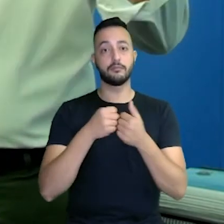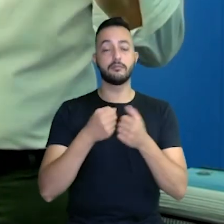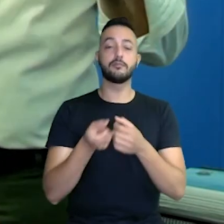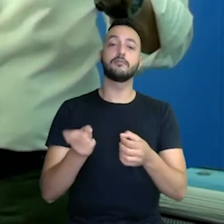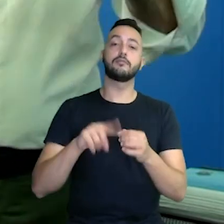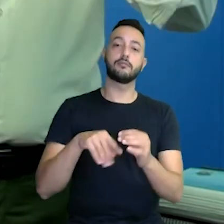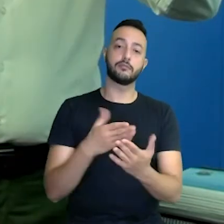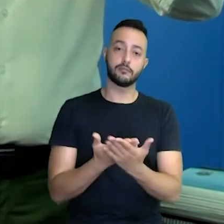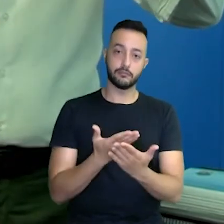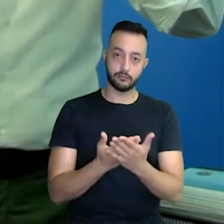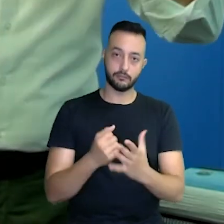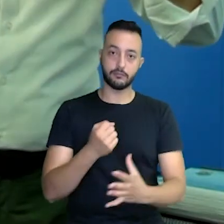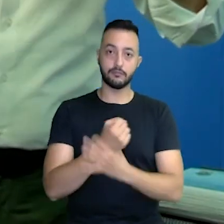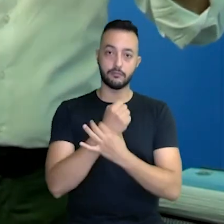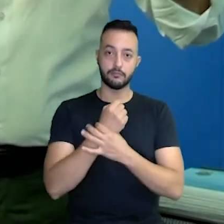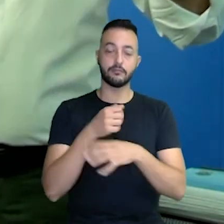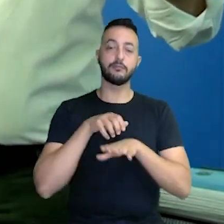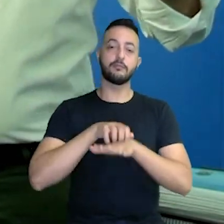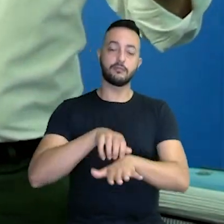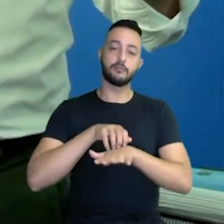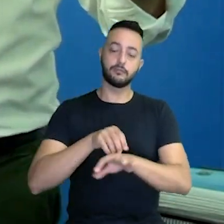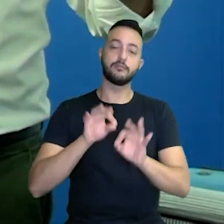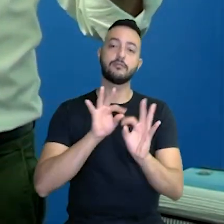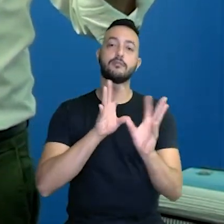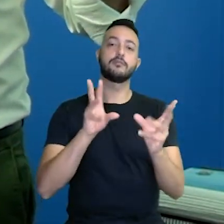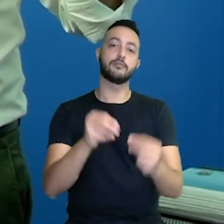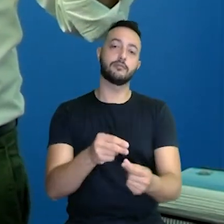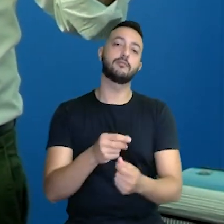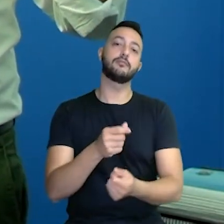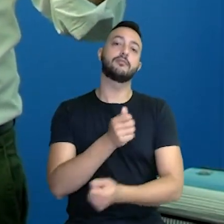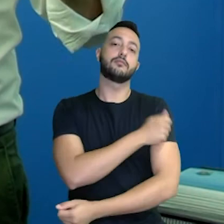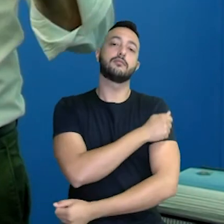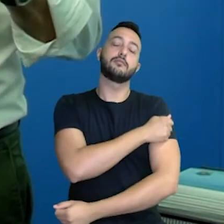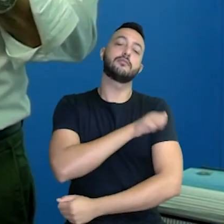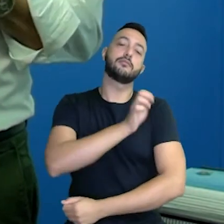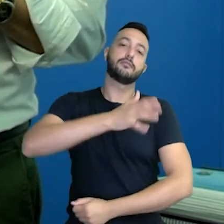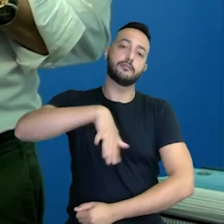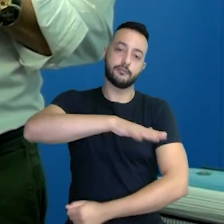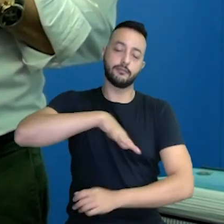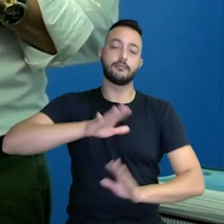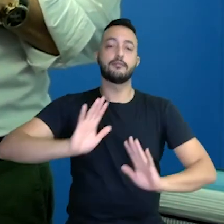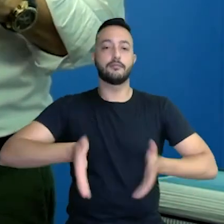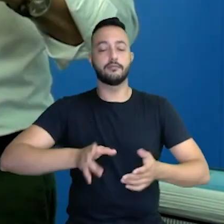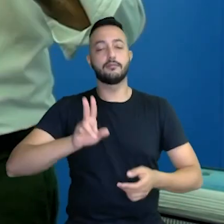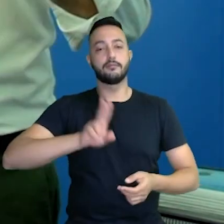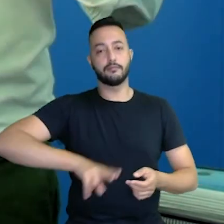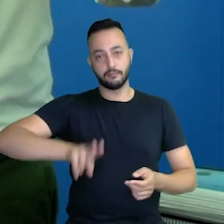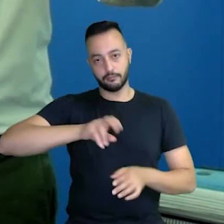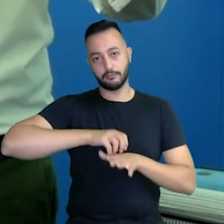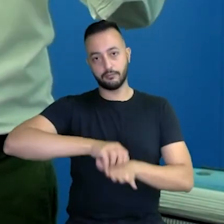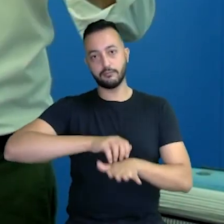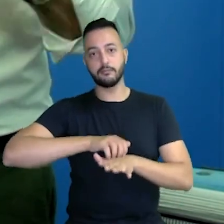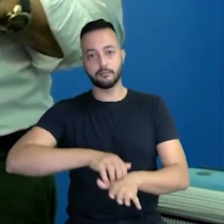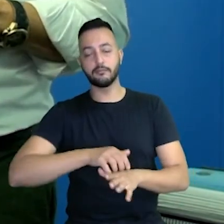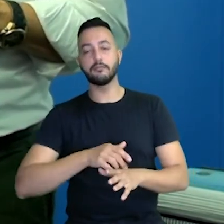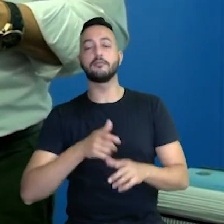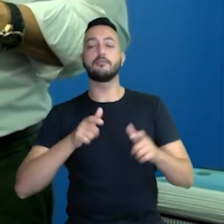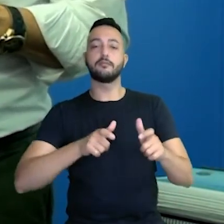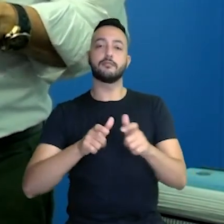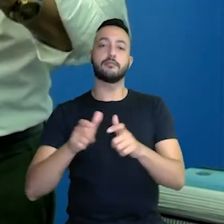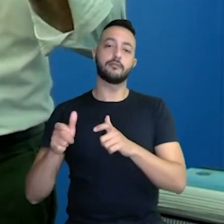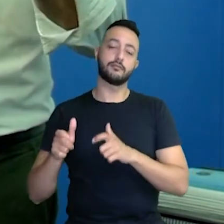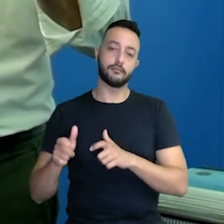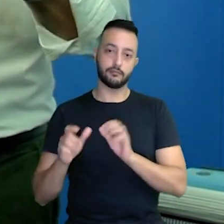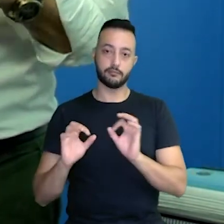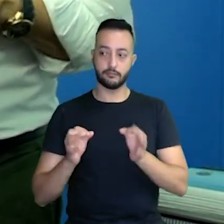voltarmos às aulas para toda a estudantada que já vem se servindo desse transporte para as suas regiões.